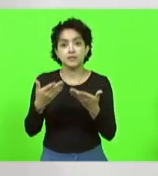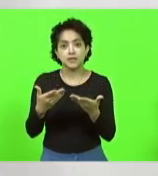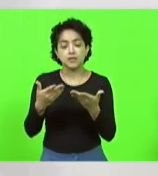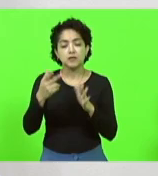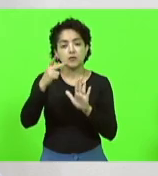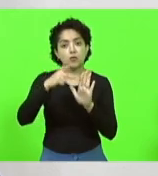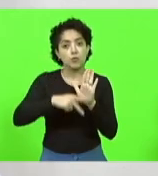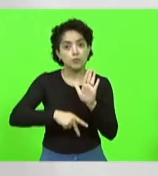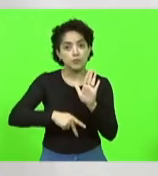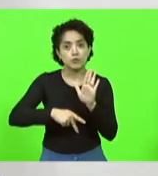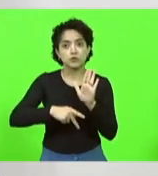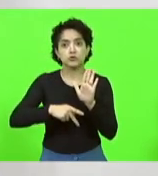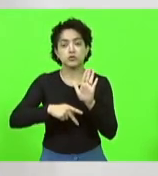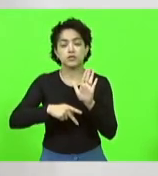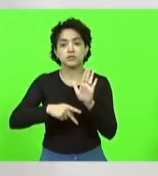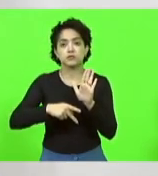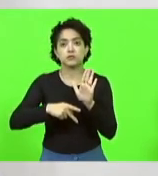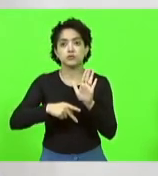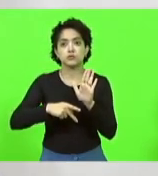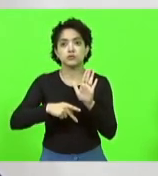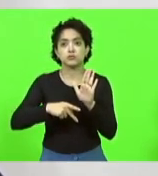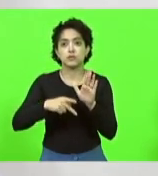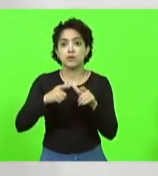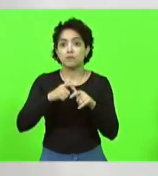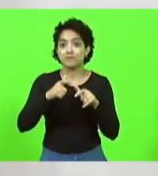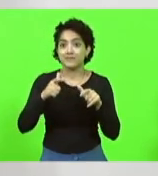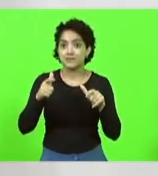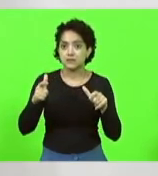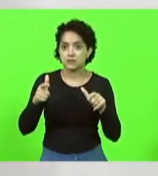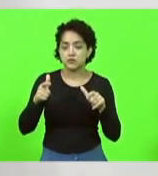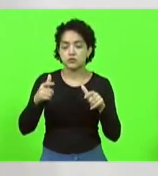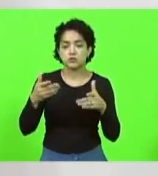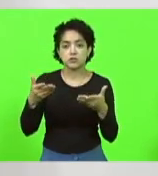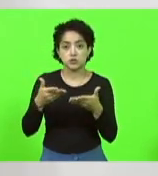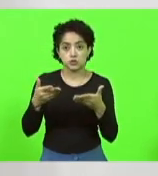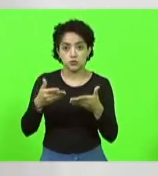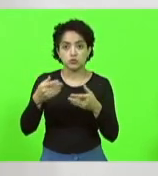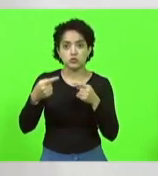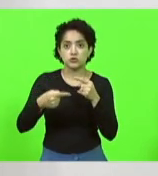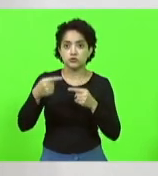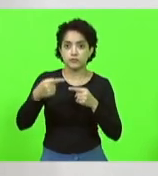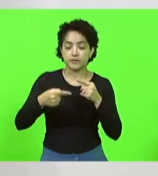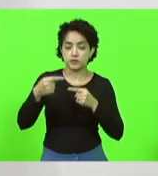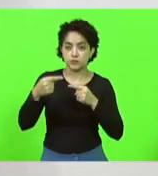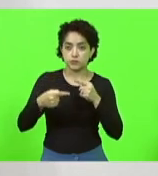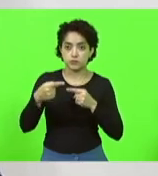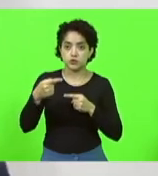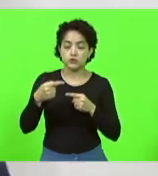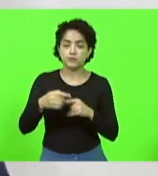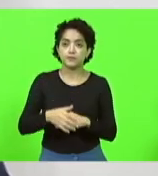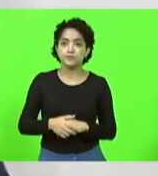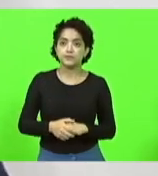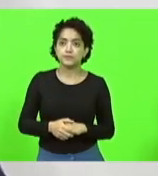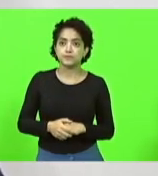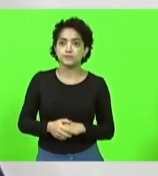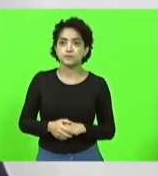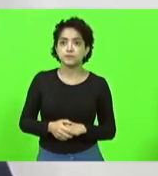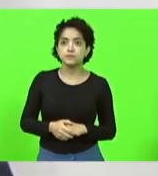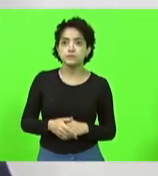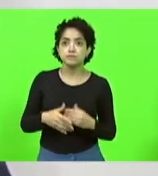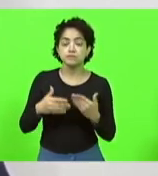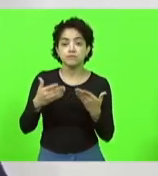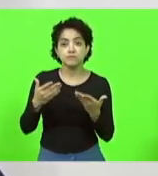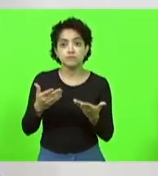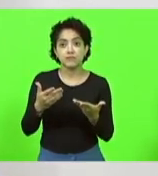ou seja, uma grande matéria que nós vamos deliberar aqui, deputado Cobalquim, e que nem sempre